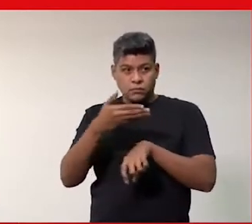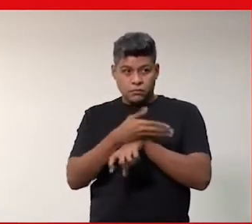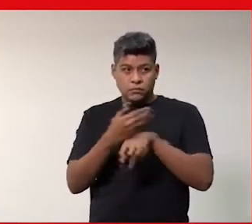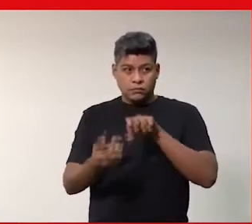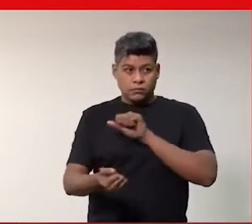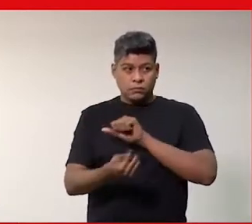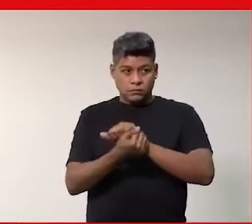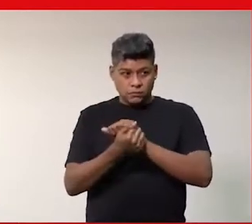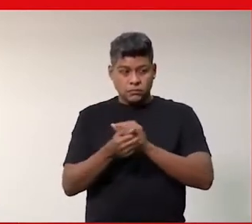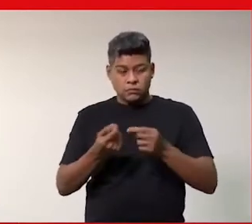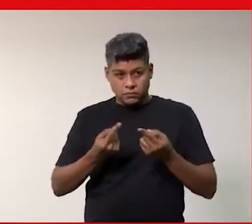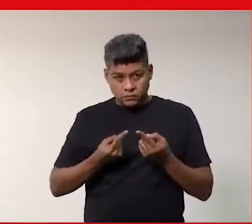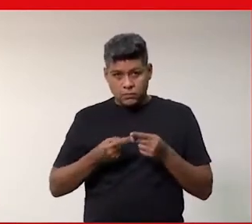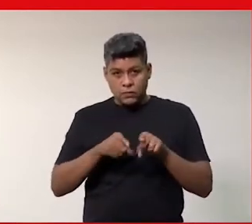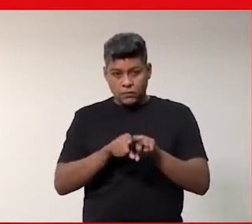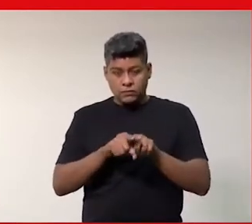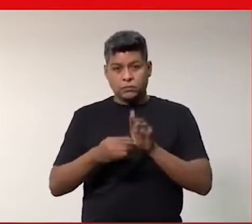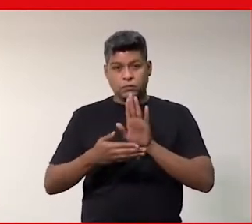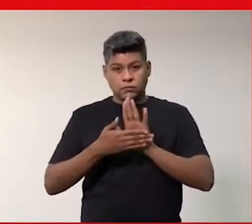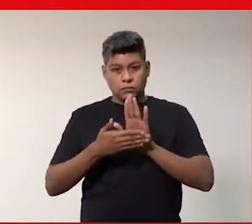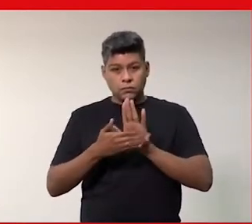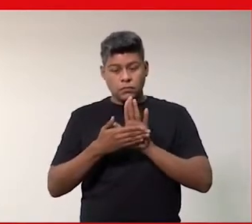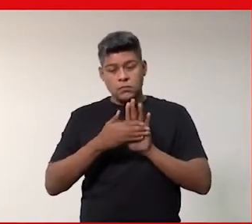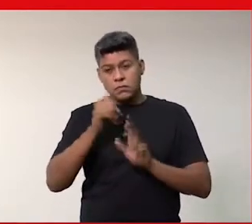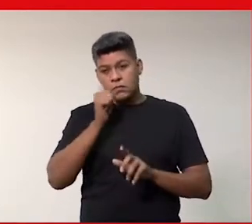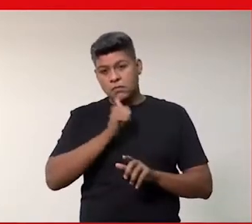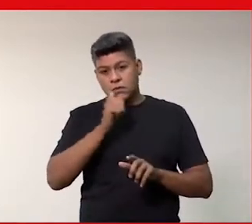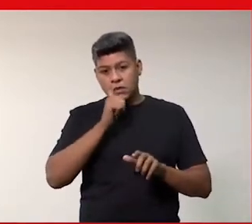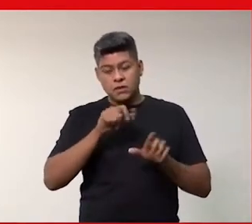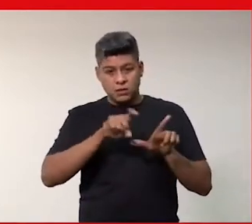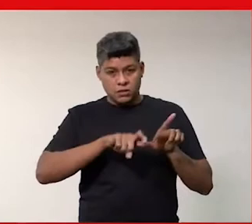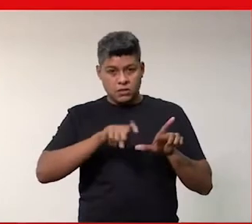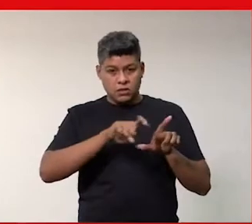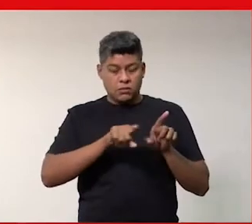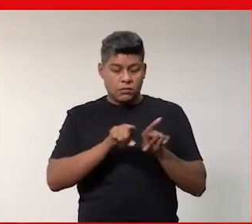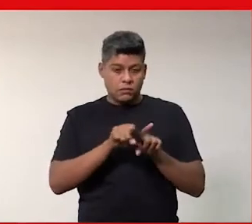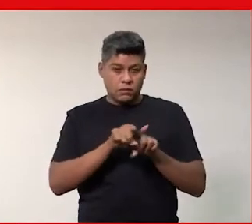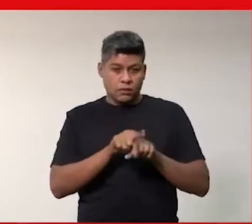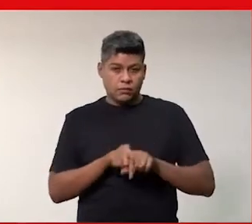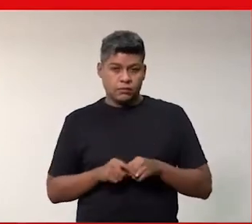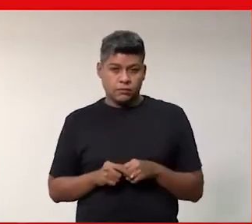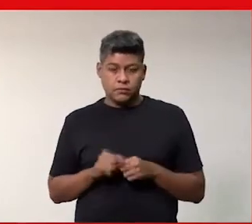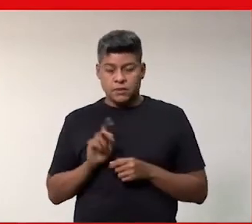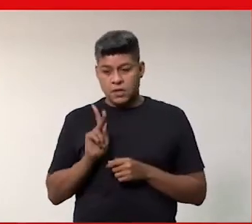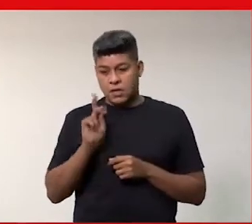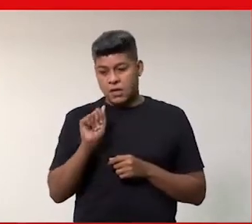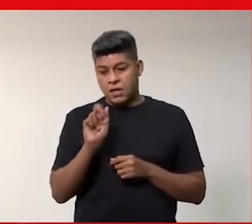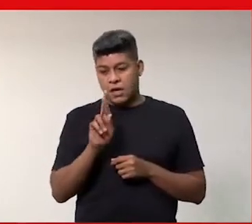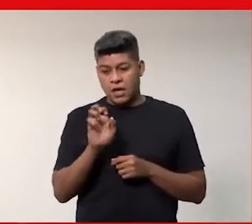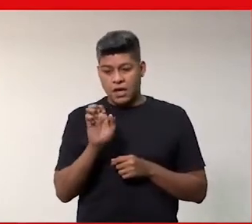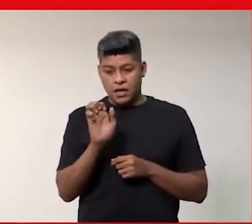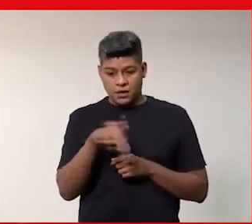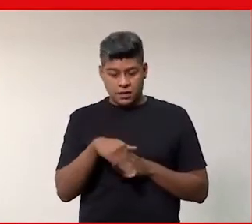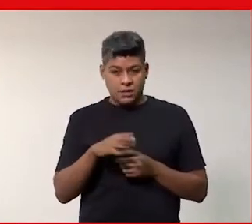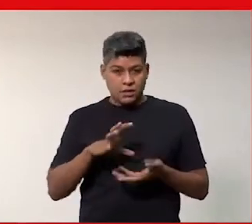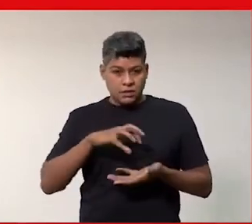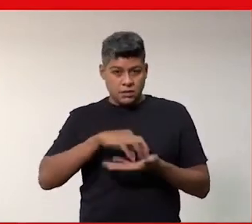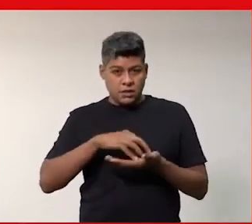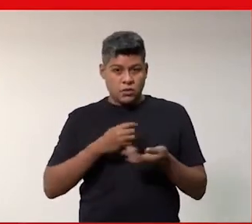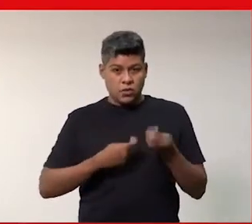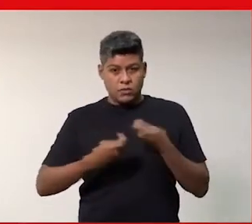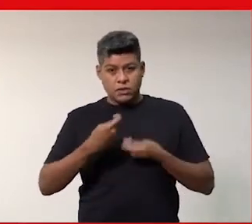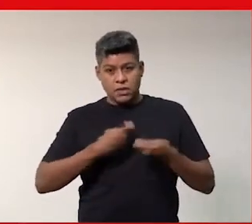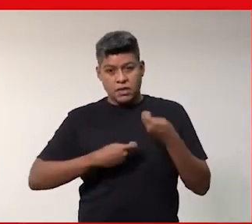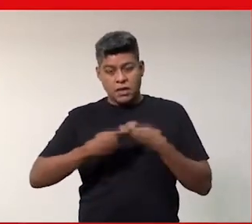junto com parceira no programa Meninas Digitais aí também. Karen Breitman, do setor empresarial